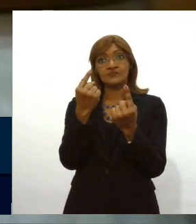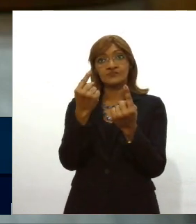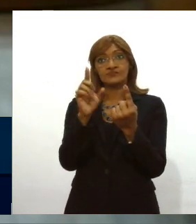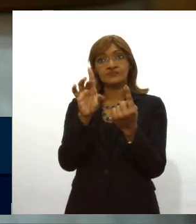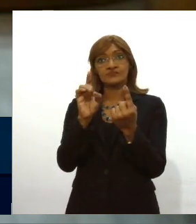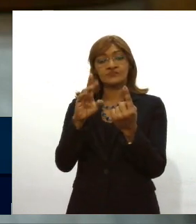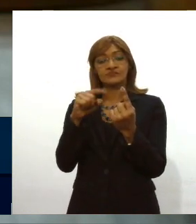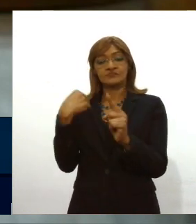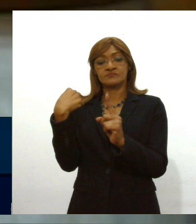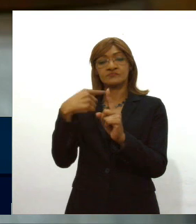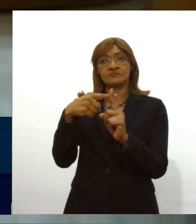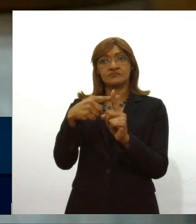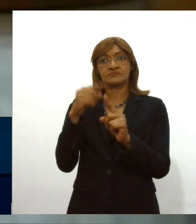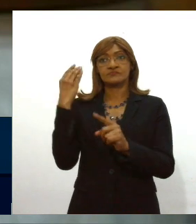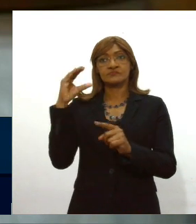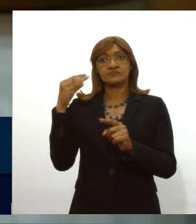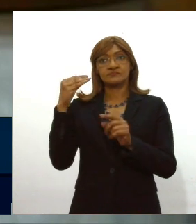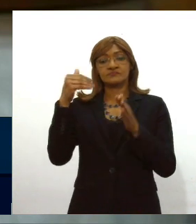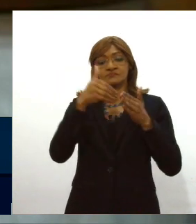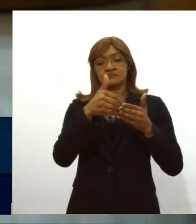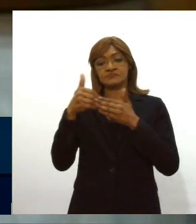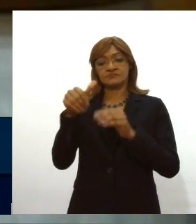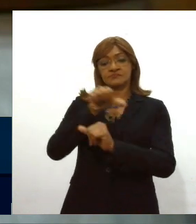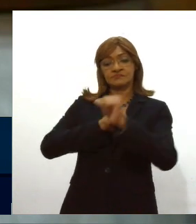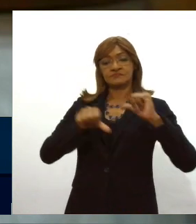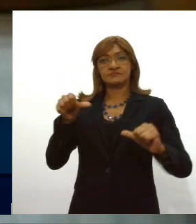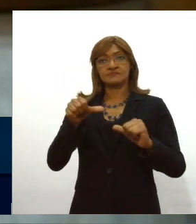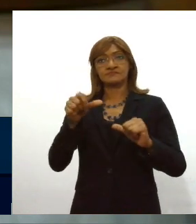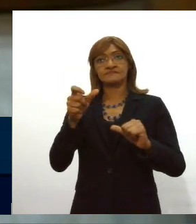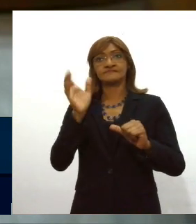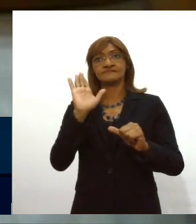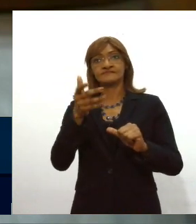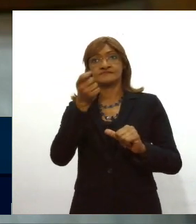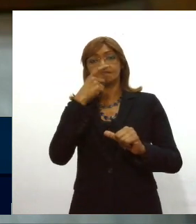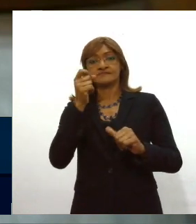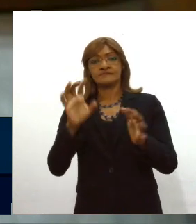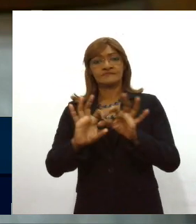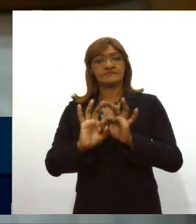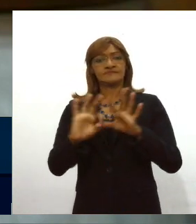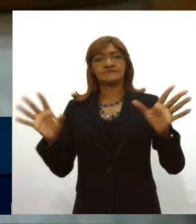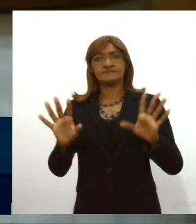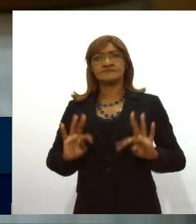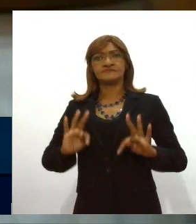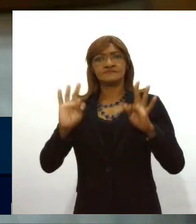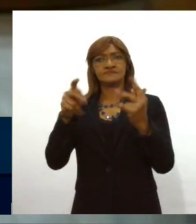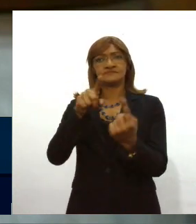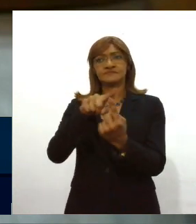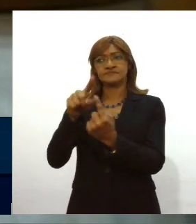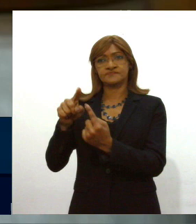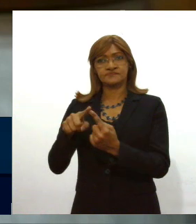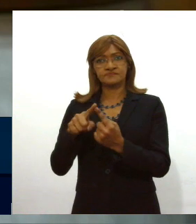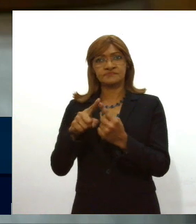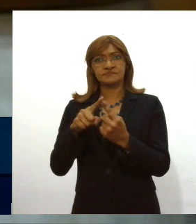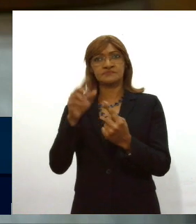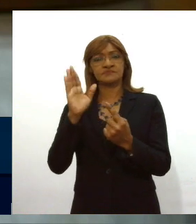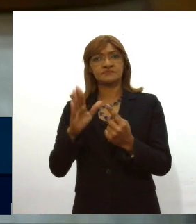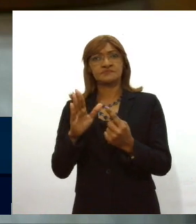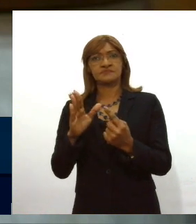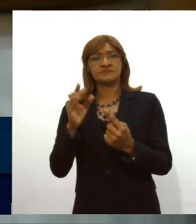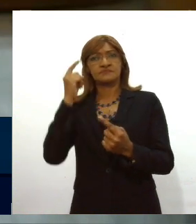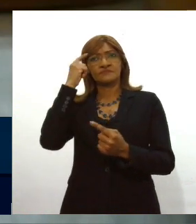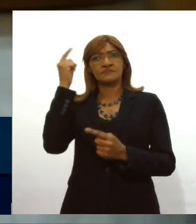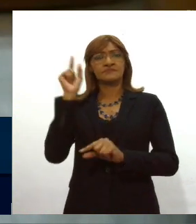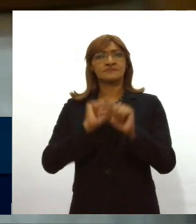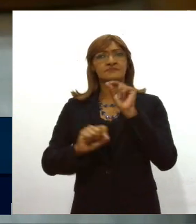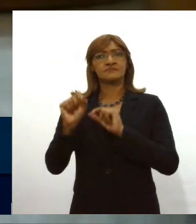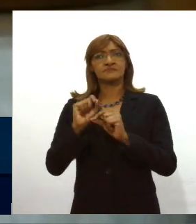a ciência consegue isolar e transformar em medicamento que nós devemos liberar todas as substâncias. se a gente pensar nisso a